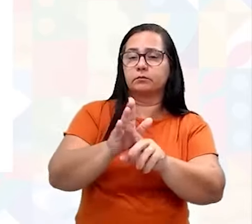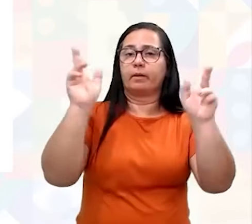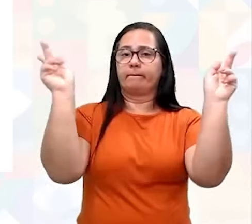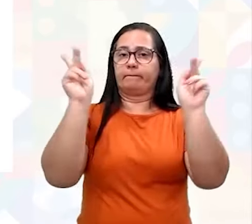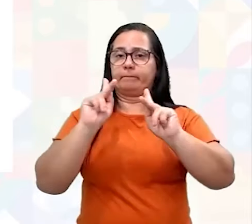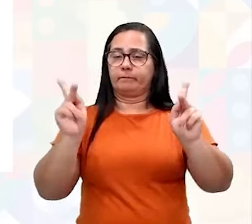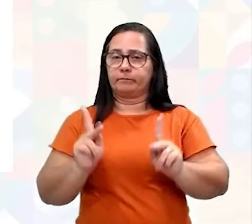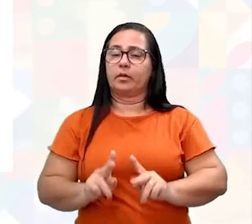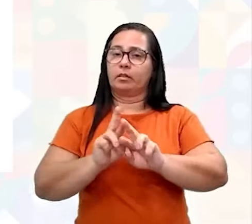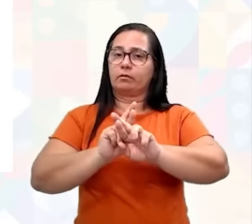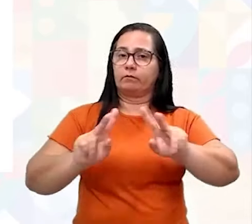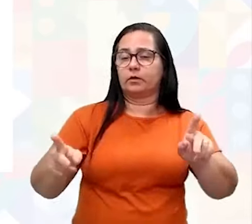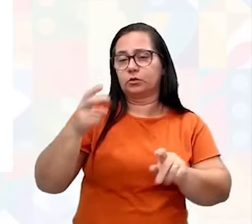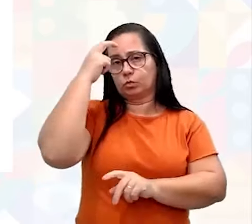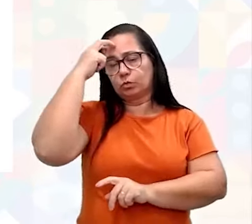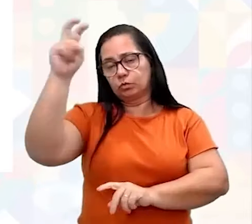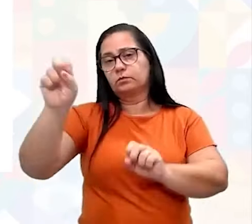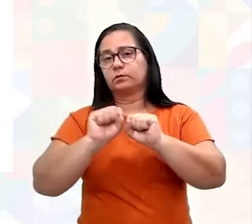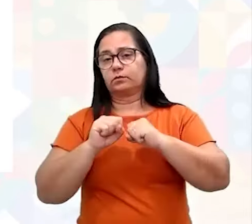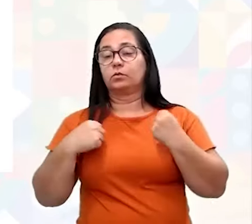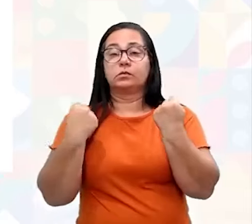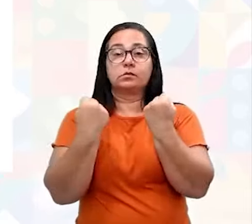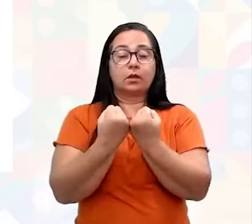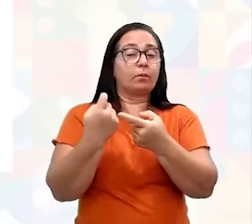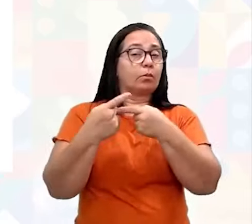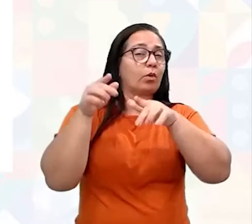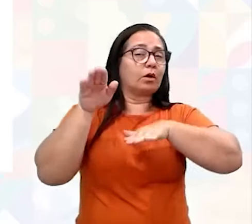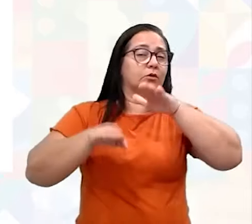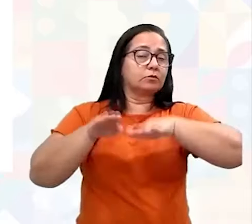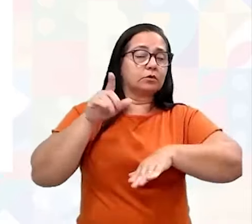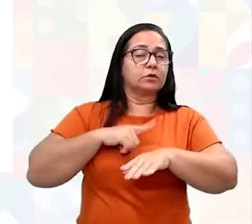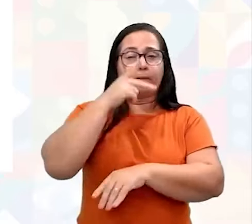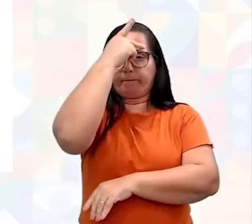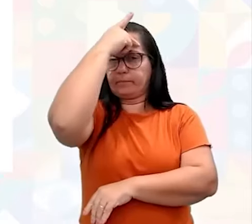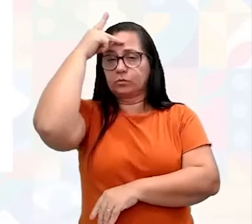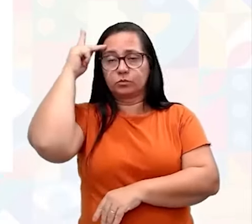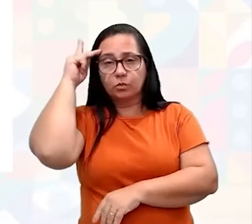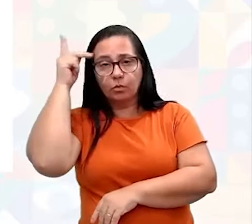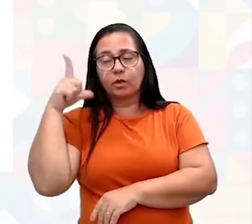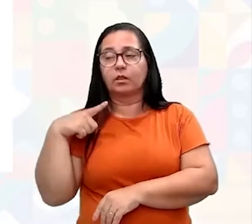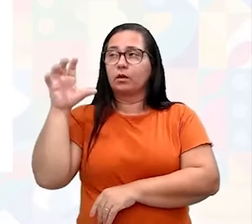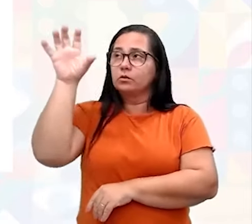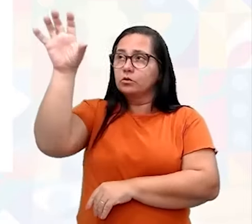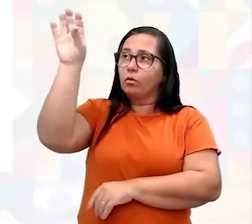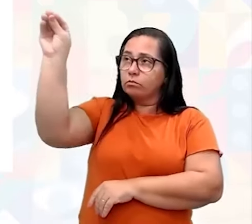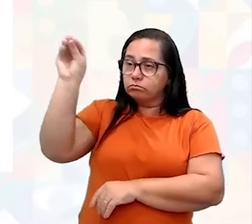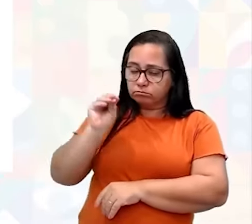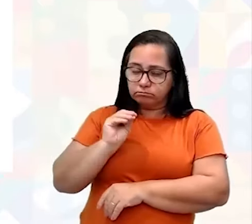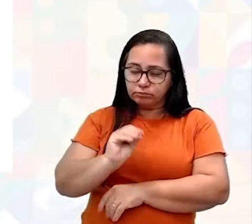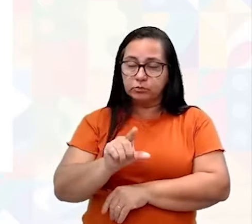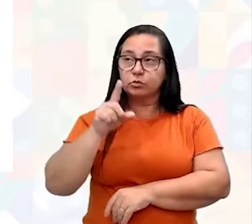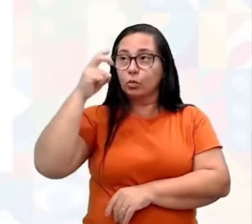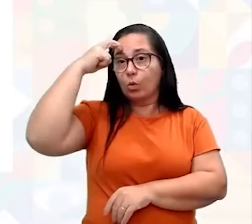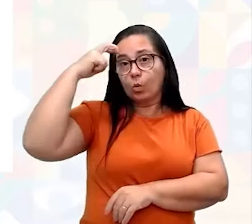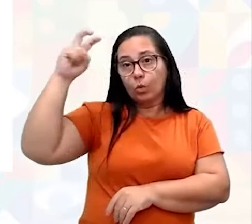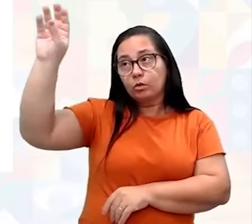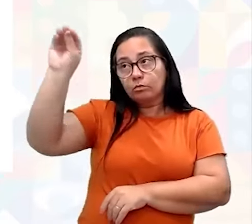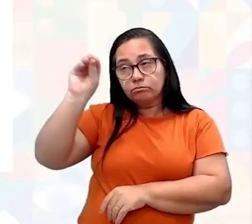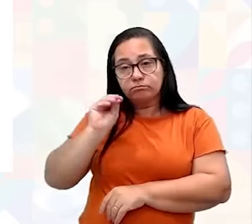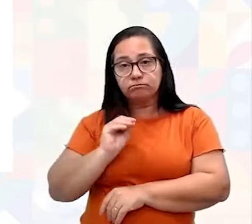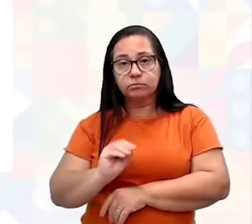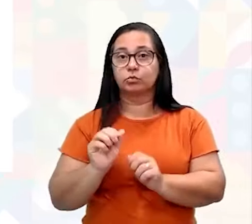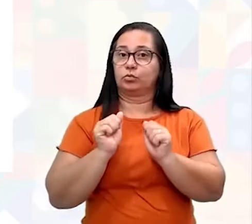diferentes culturas da sociedade. Porque às vezes tem pessoas que vêm de uma região para outra, traz sua cultura consigo.